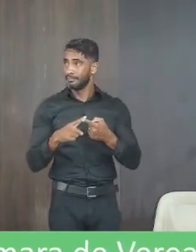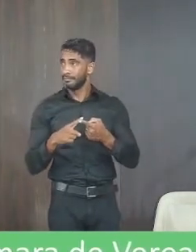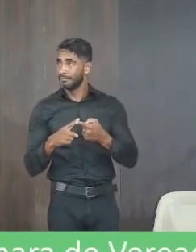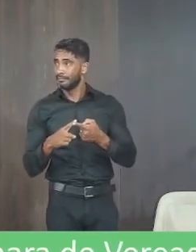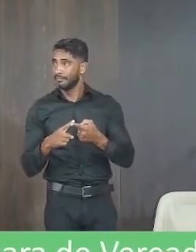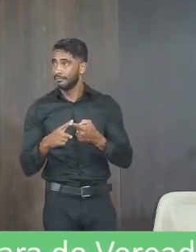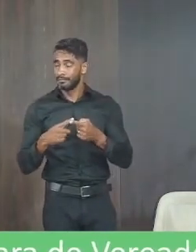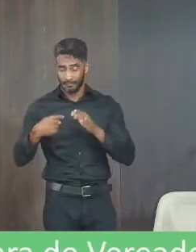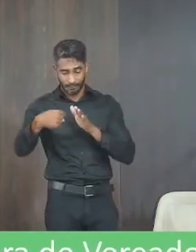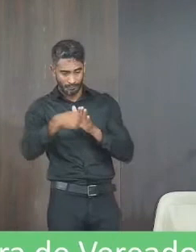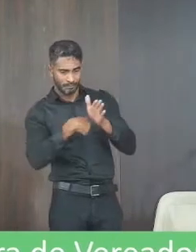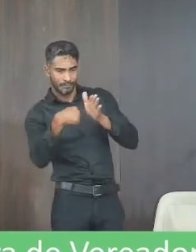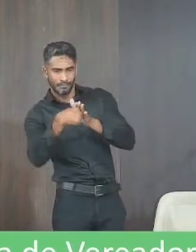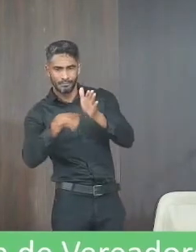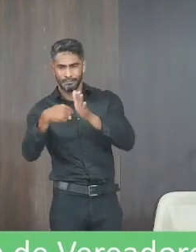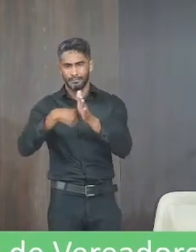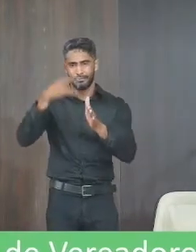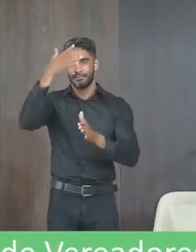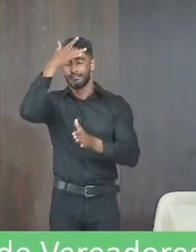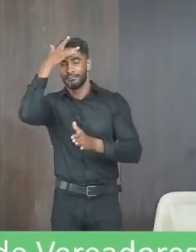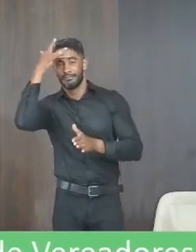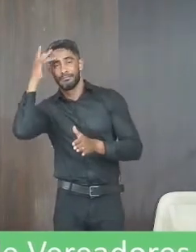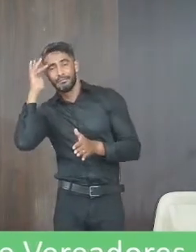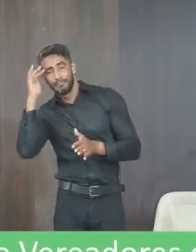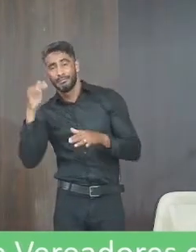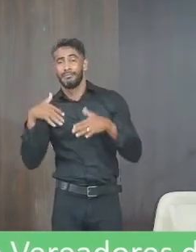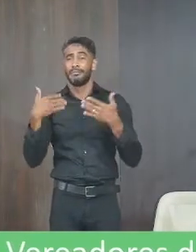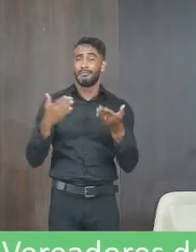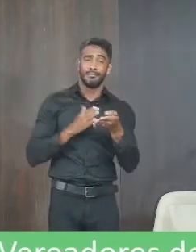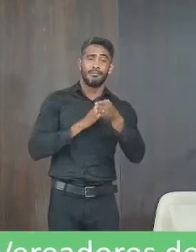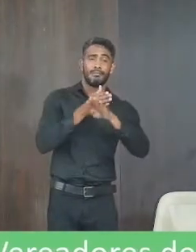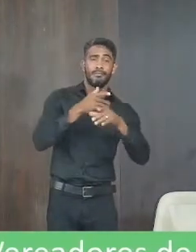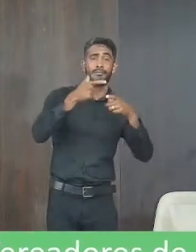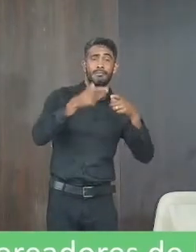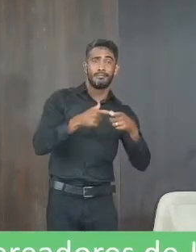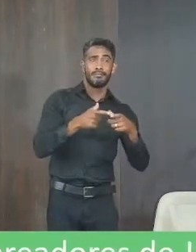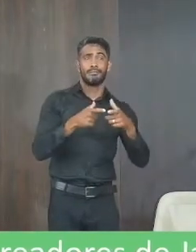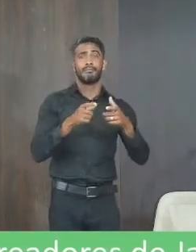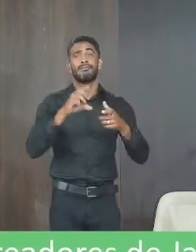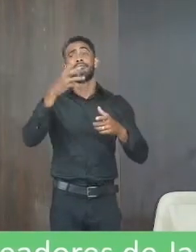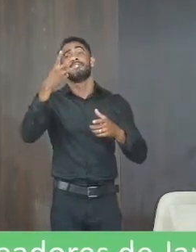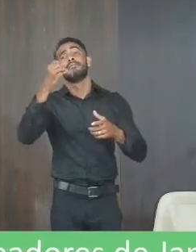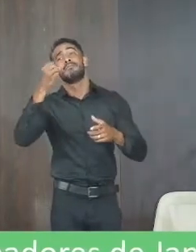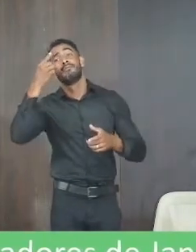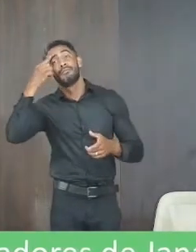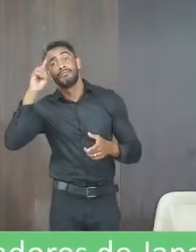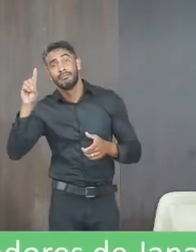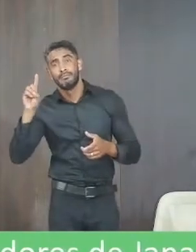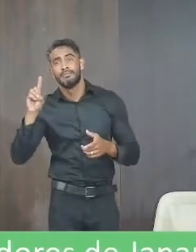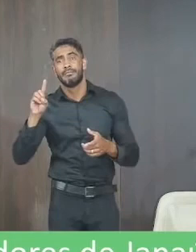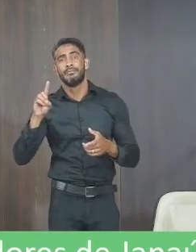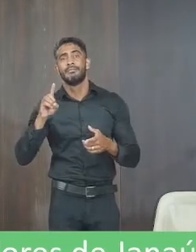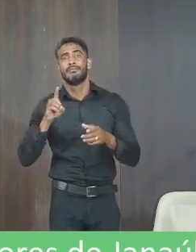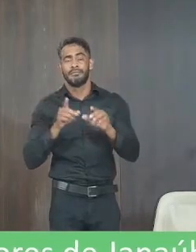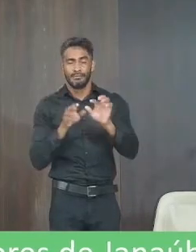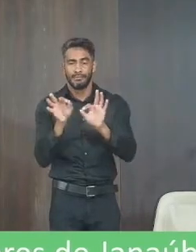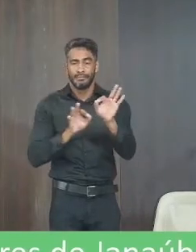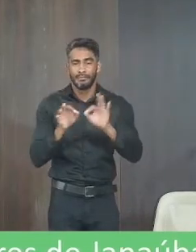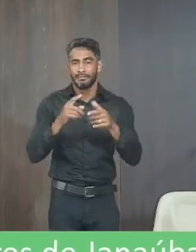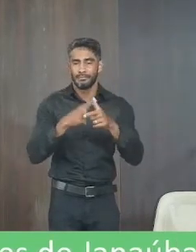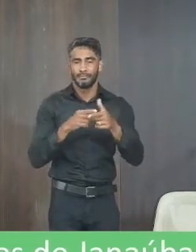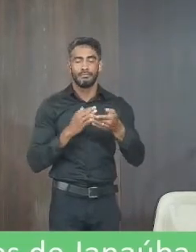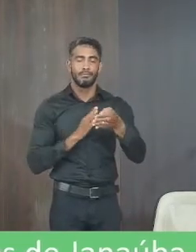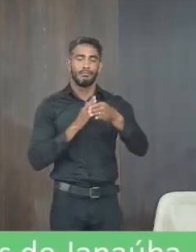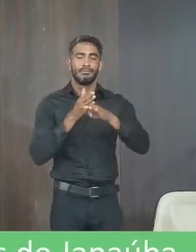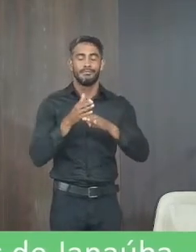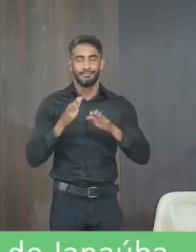quando a gente é procurado por pessoas e fica aquela ah fui no setor tal e falou ah não daqui 30 dias eu resolvo o problema lá e